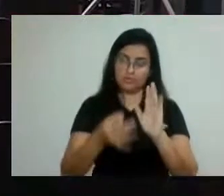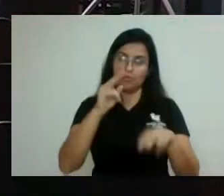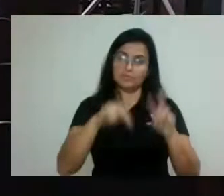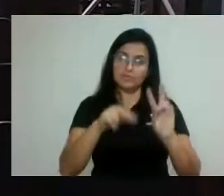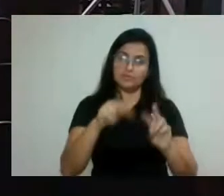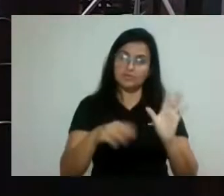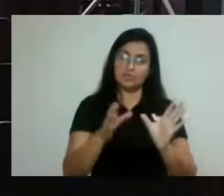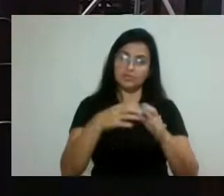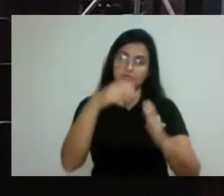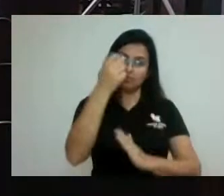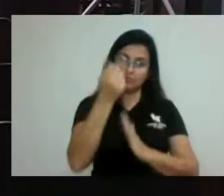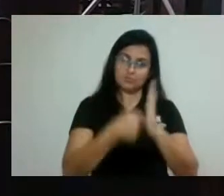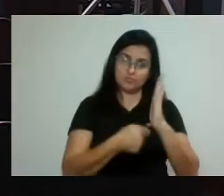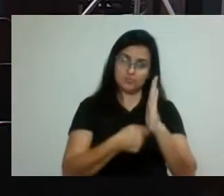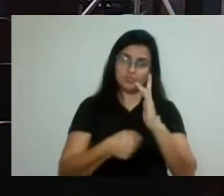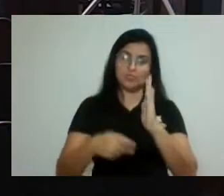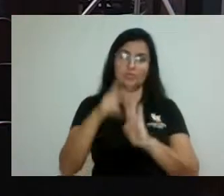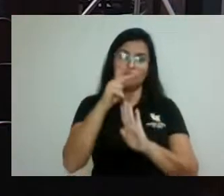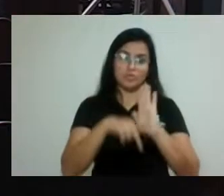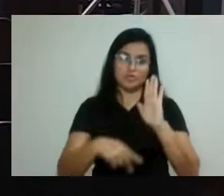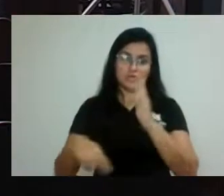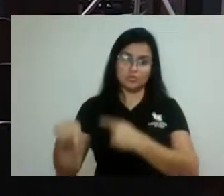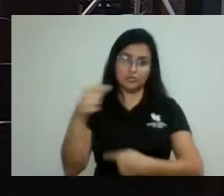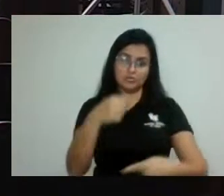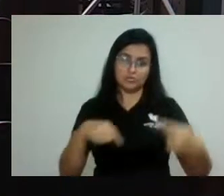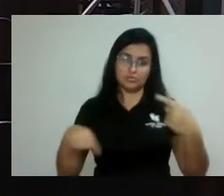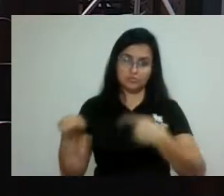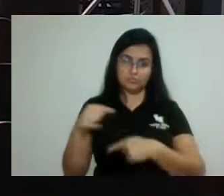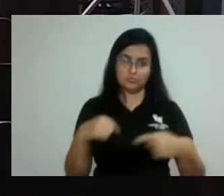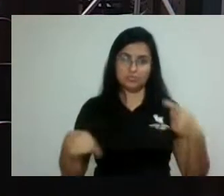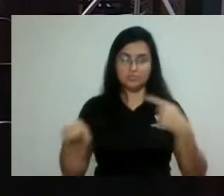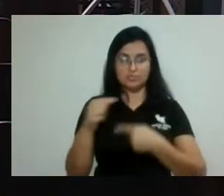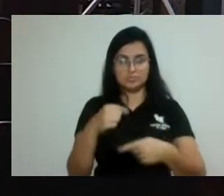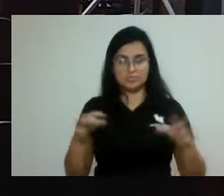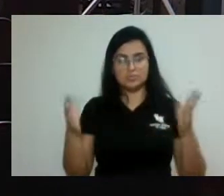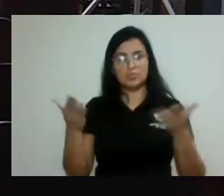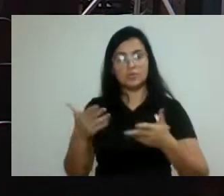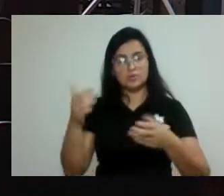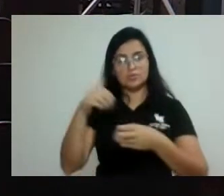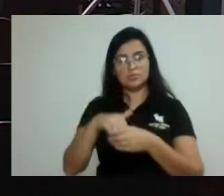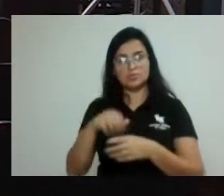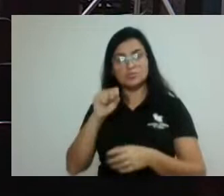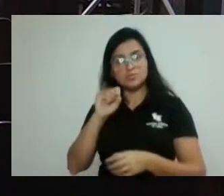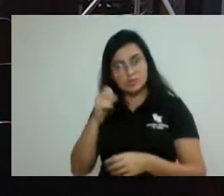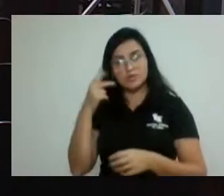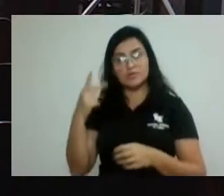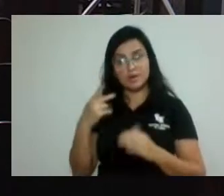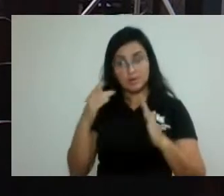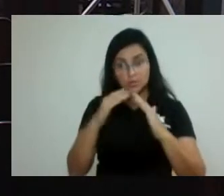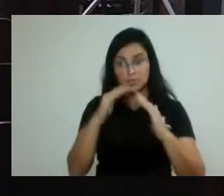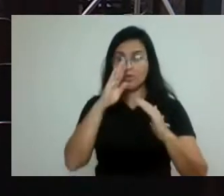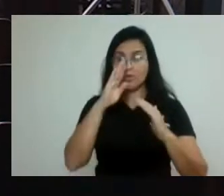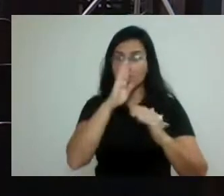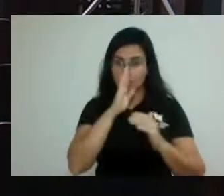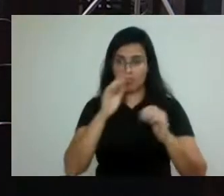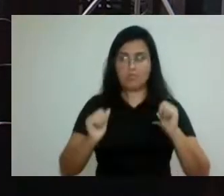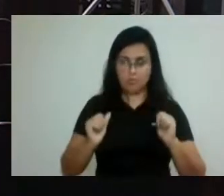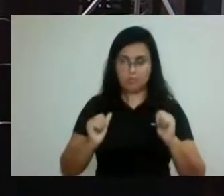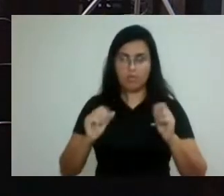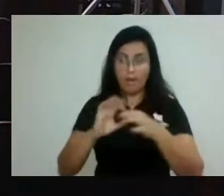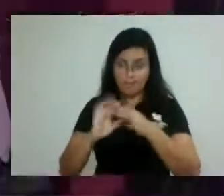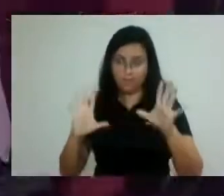discussão, em discussão, encerrada a discussão e votação. Vereadores e vereadoras, concordam, permaneçam como estão, aprovado.